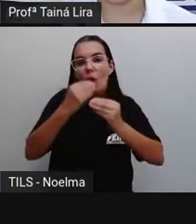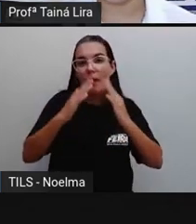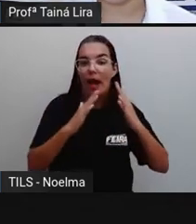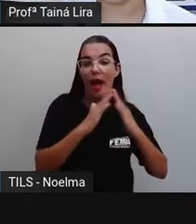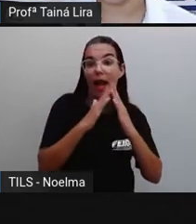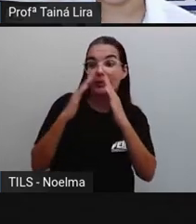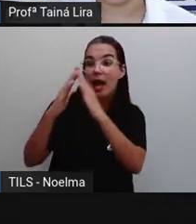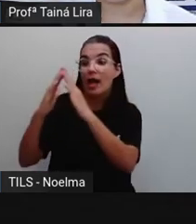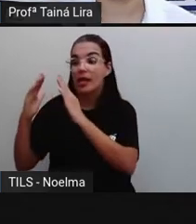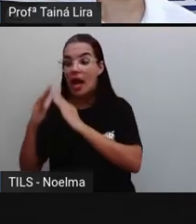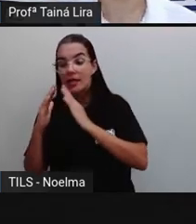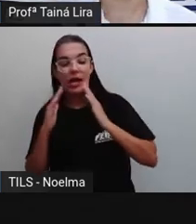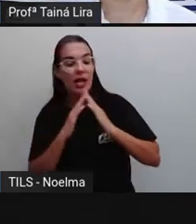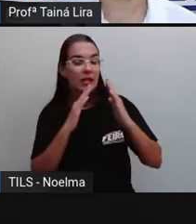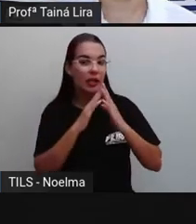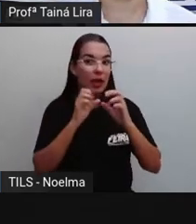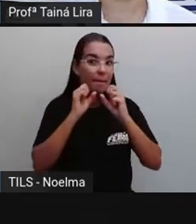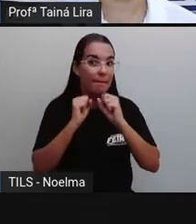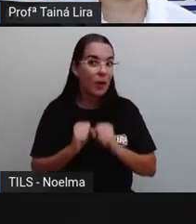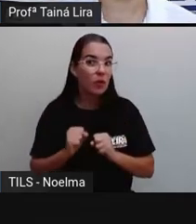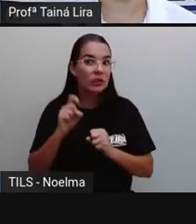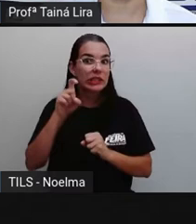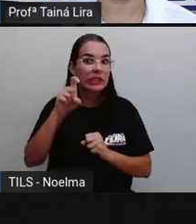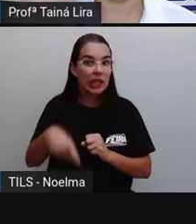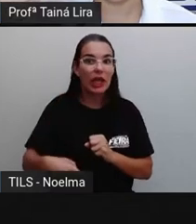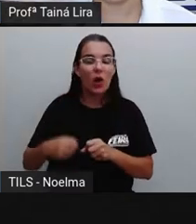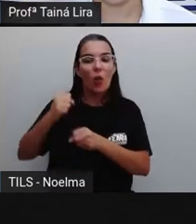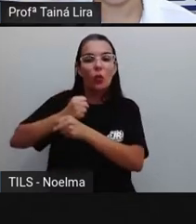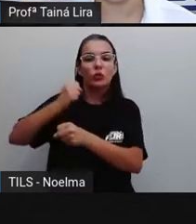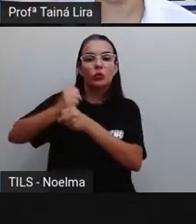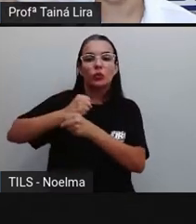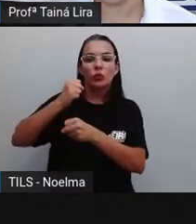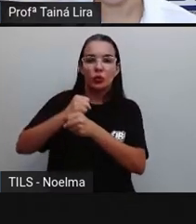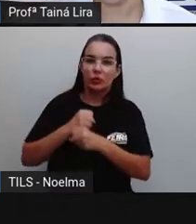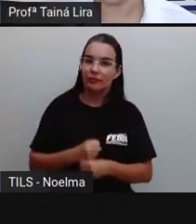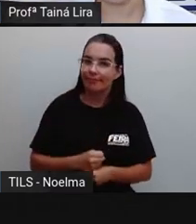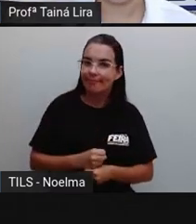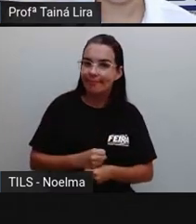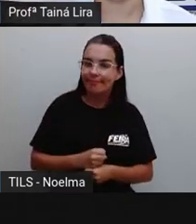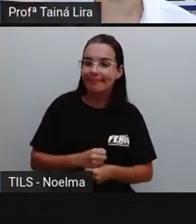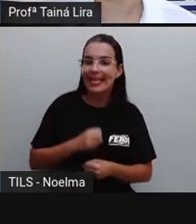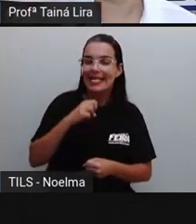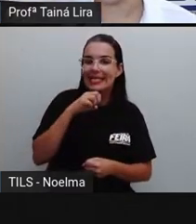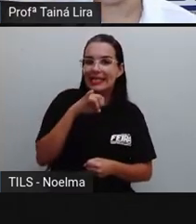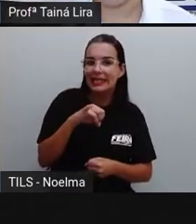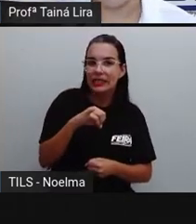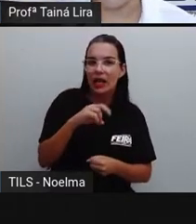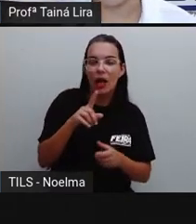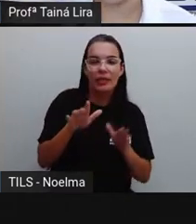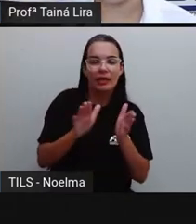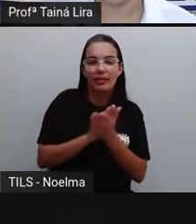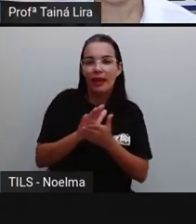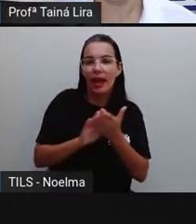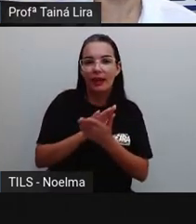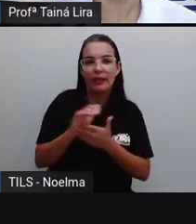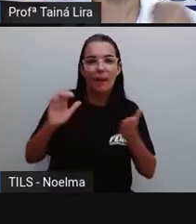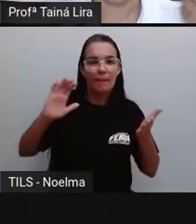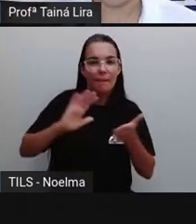podem ser construídas, degradando o mínimo possível o meio ambiente.